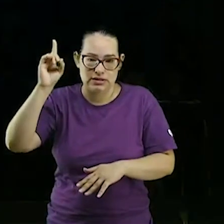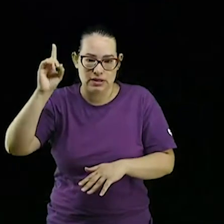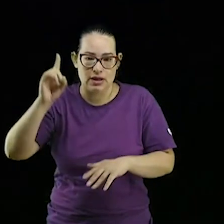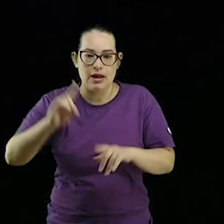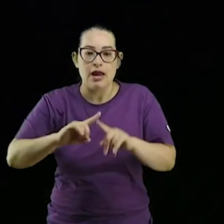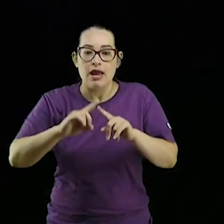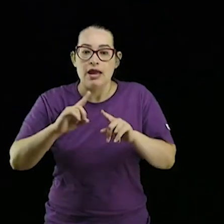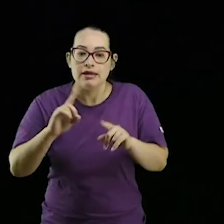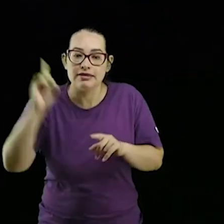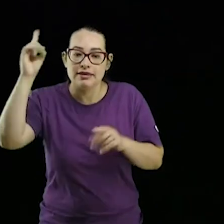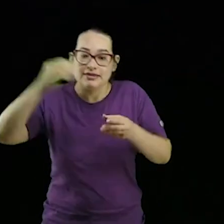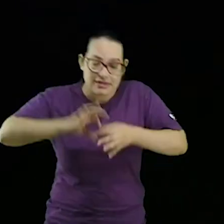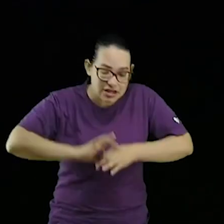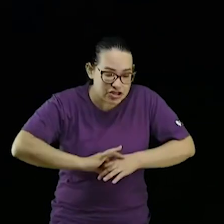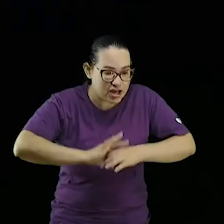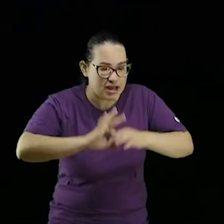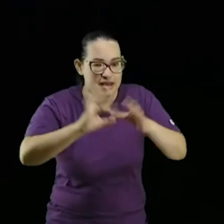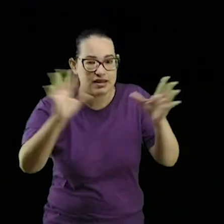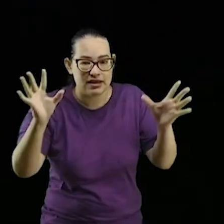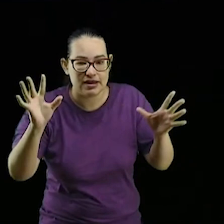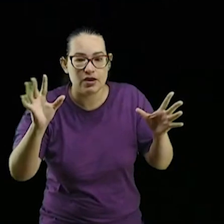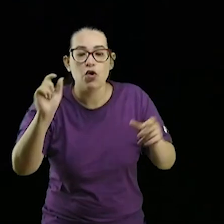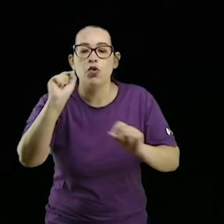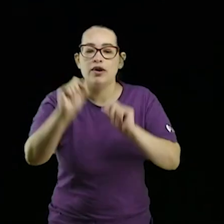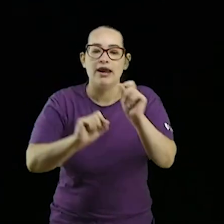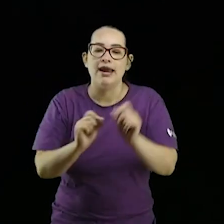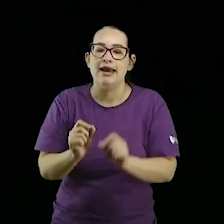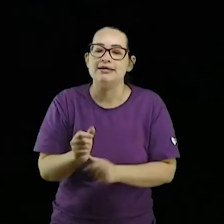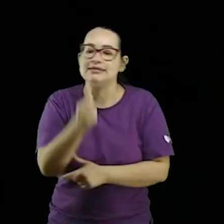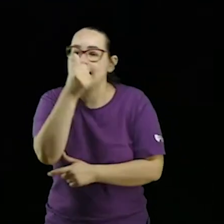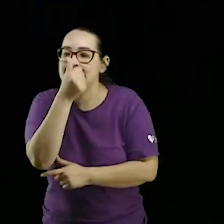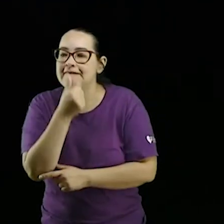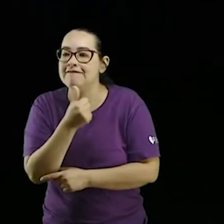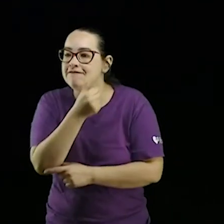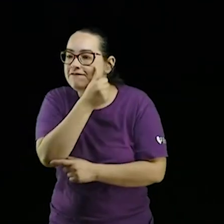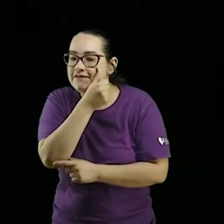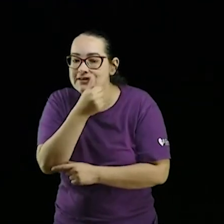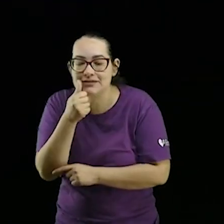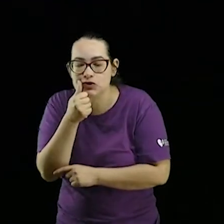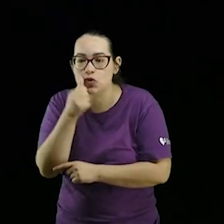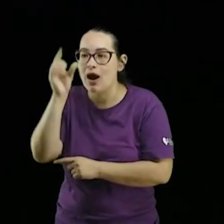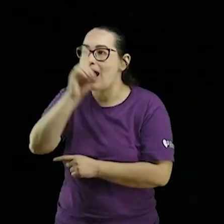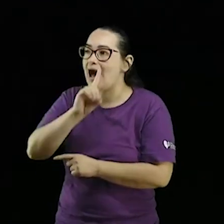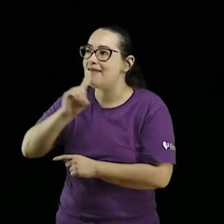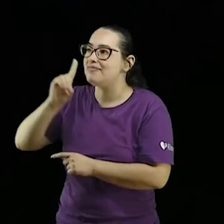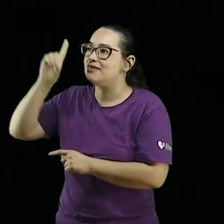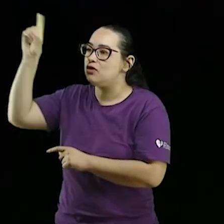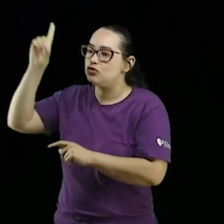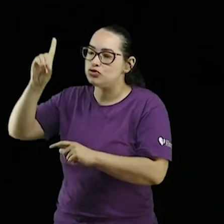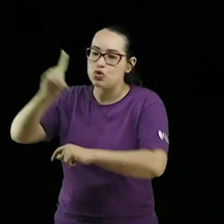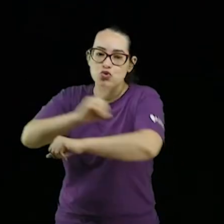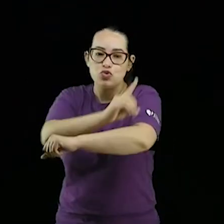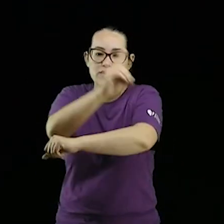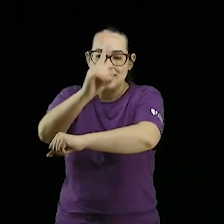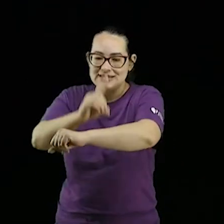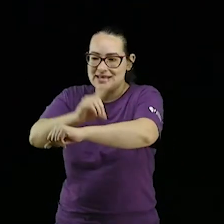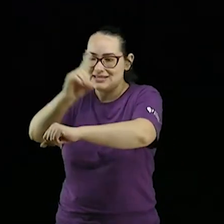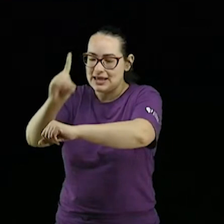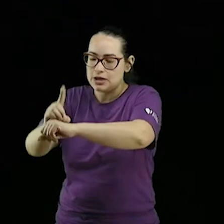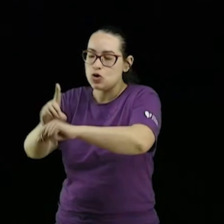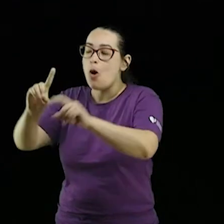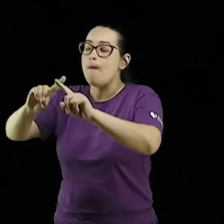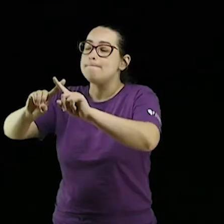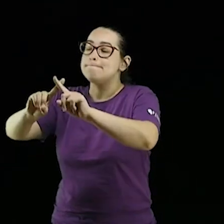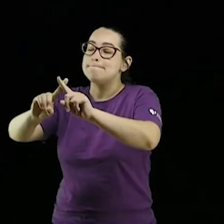e oferecer sacrifício ao Senhor seu Deus no deserto mas não se afastem muito diga mais